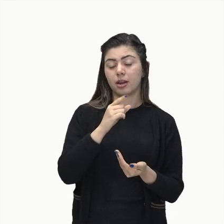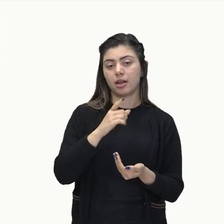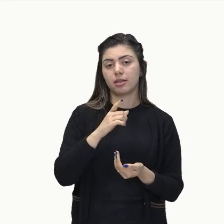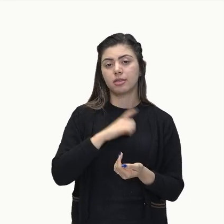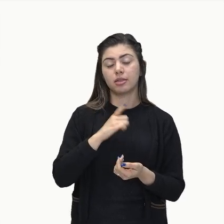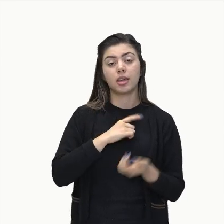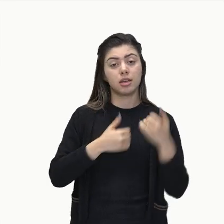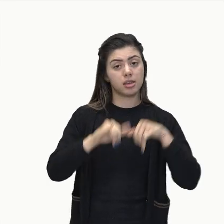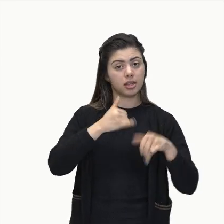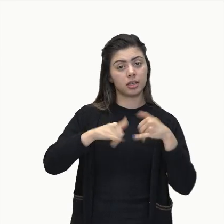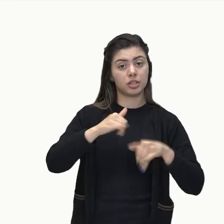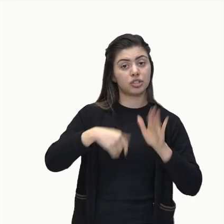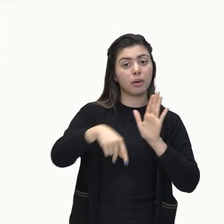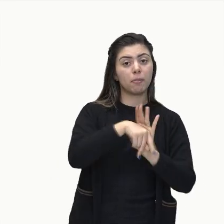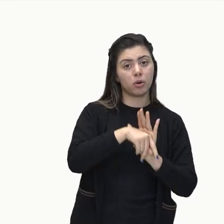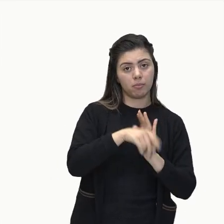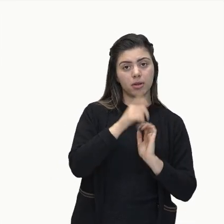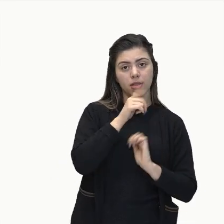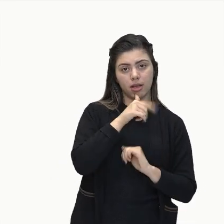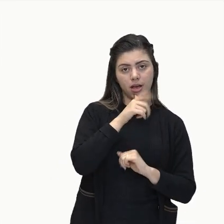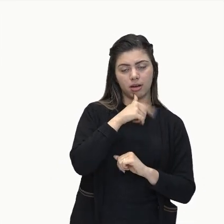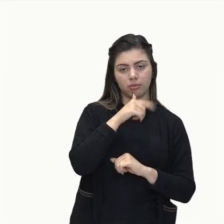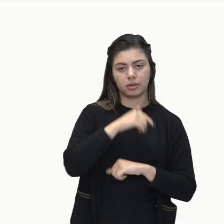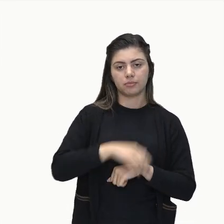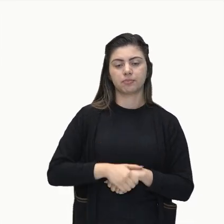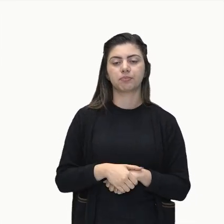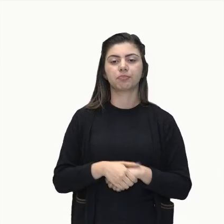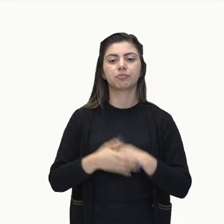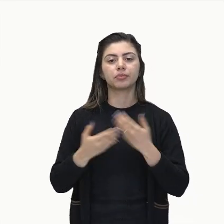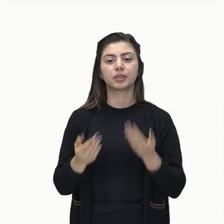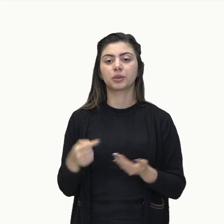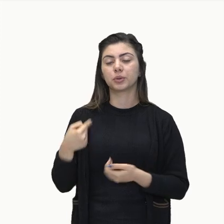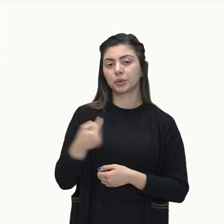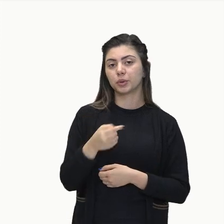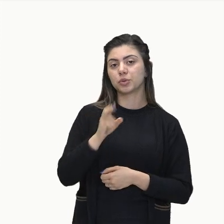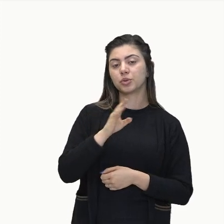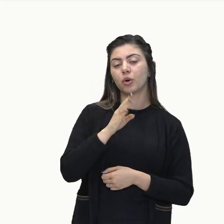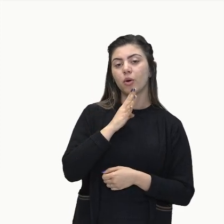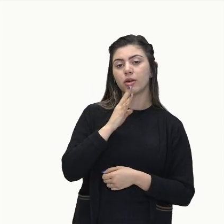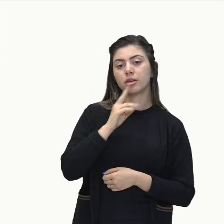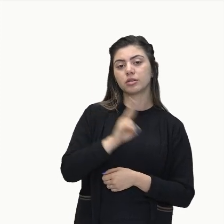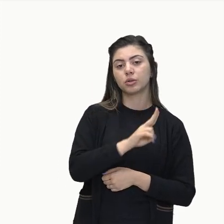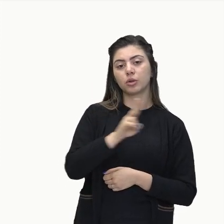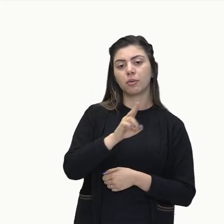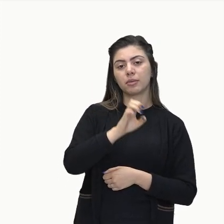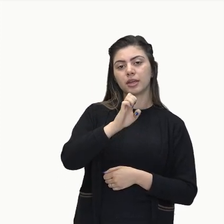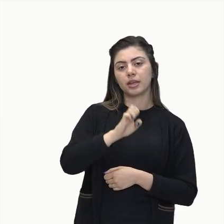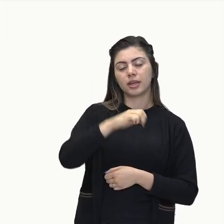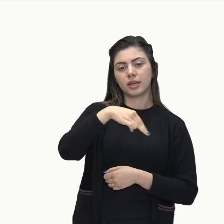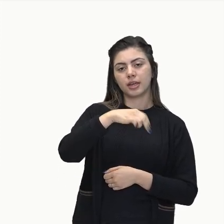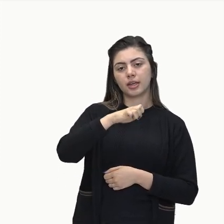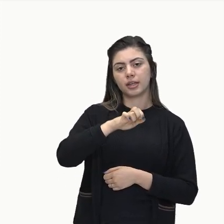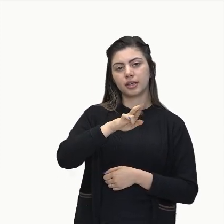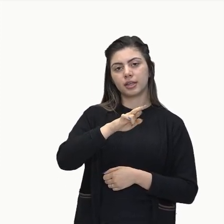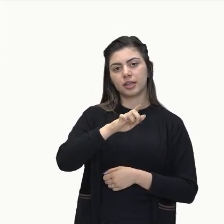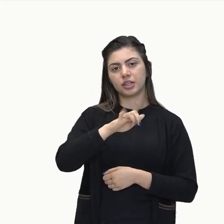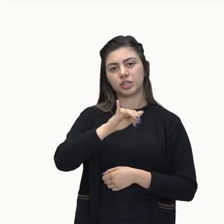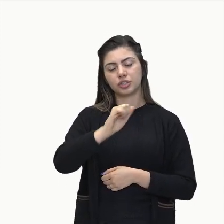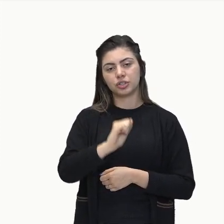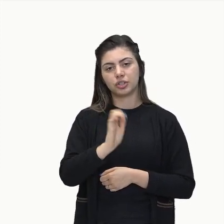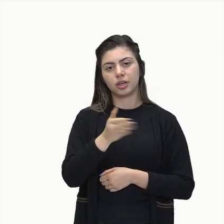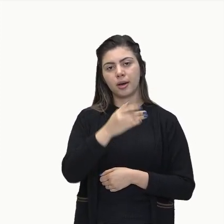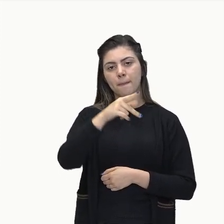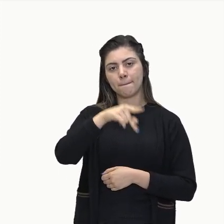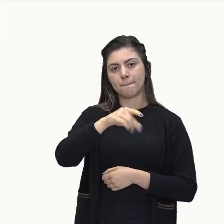energia. E essa energia nós conhecemos como energia potencial gravitacional.